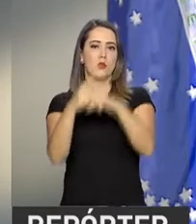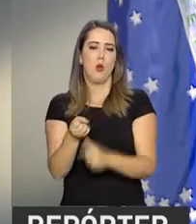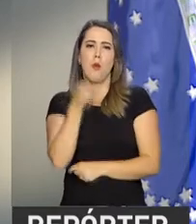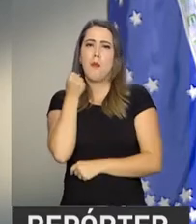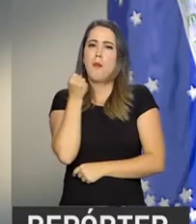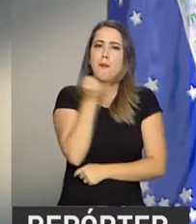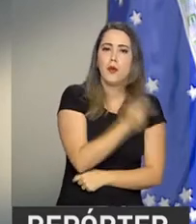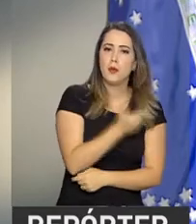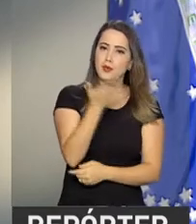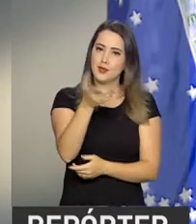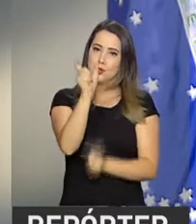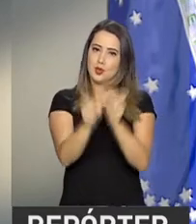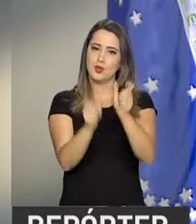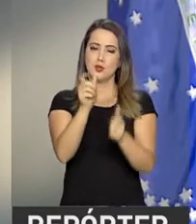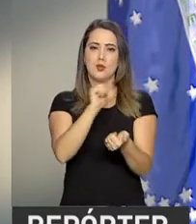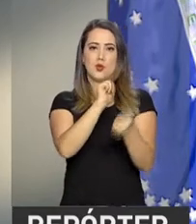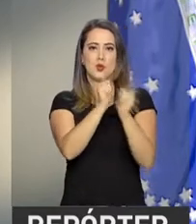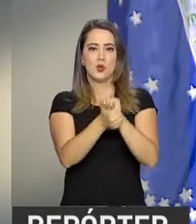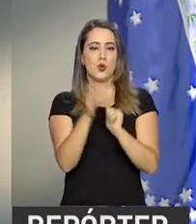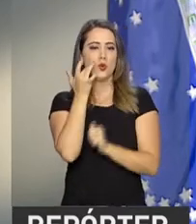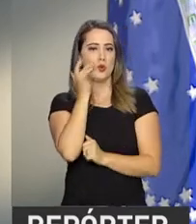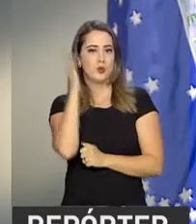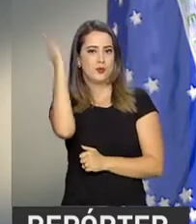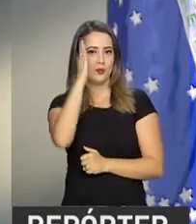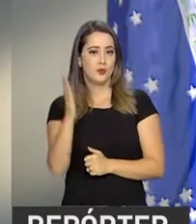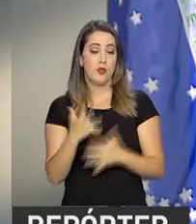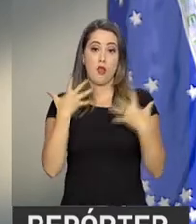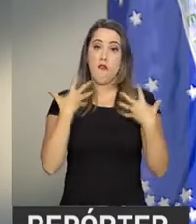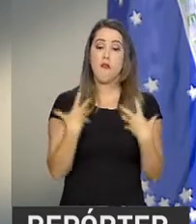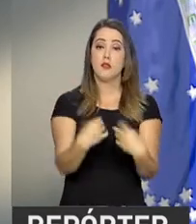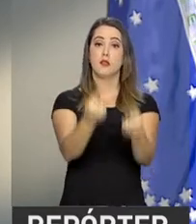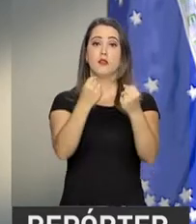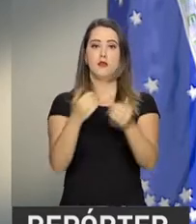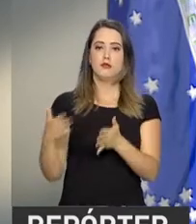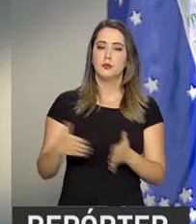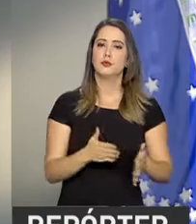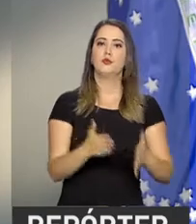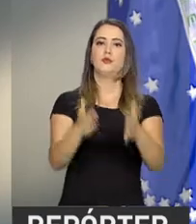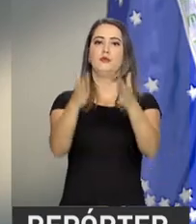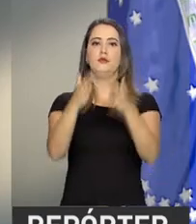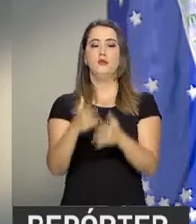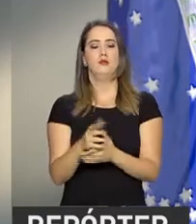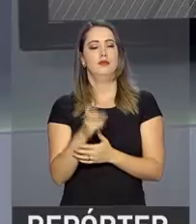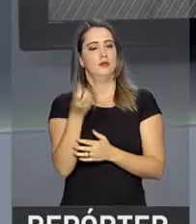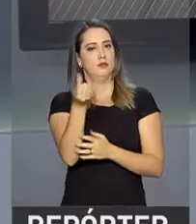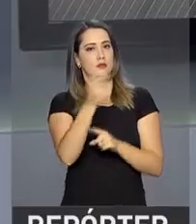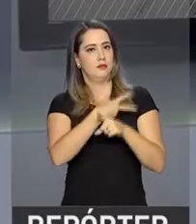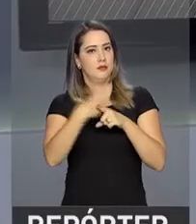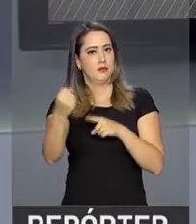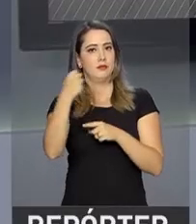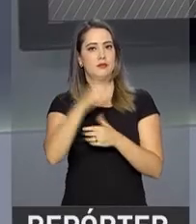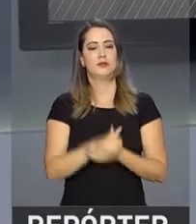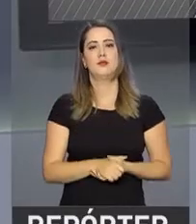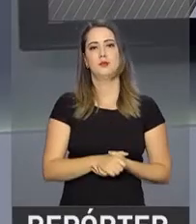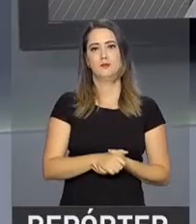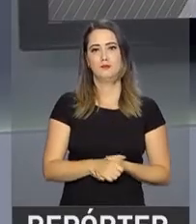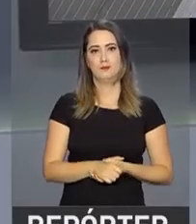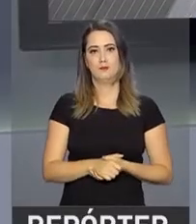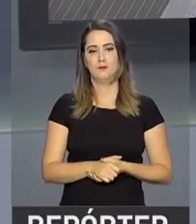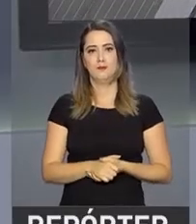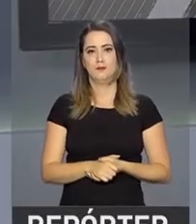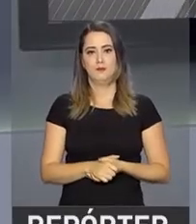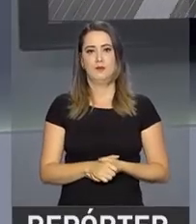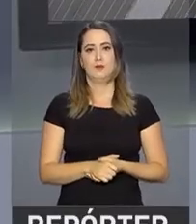aos atletas de ouro do Brasil. E vamos rumo ao EXA. 14 de